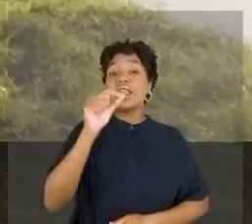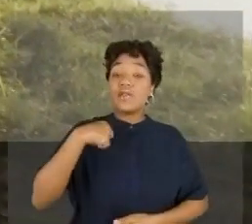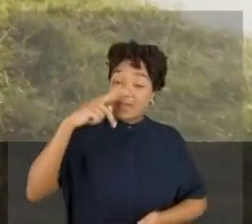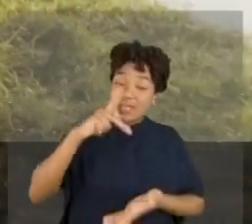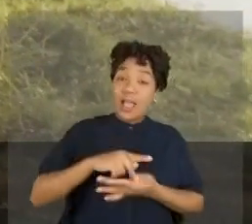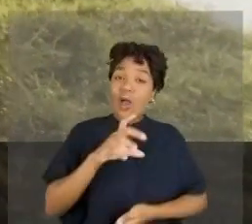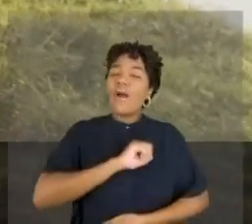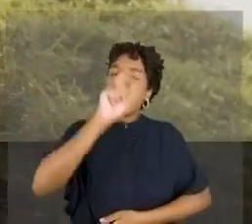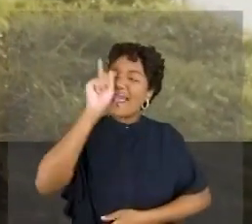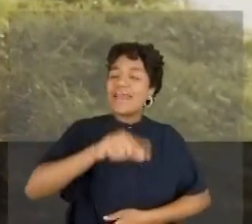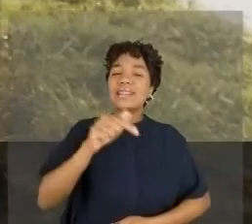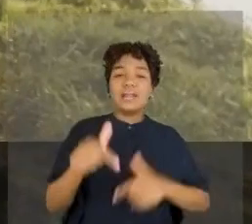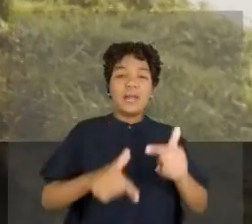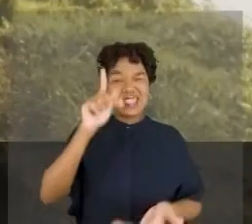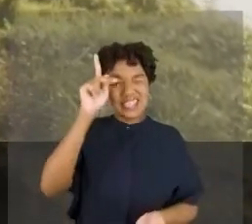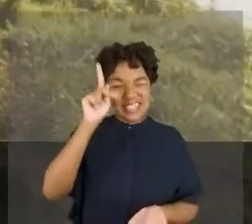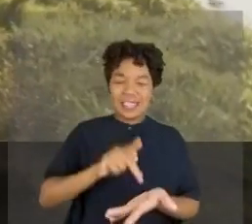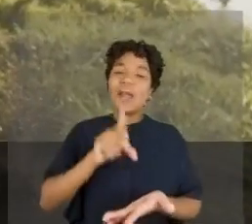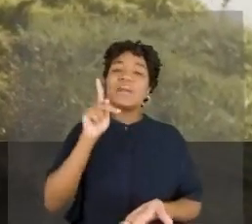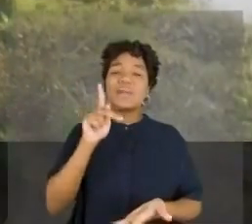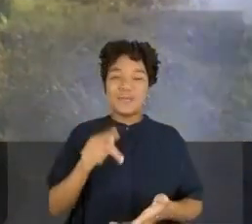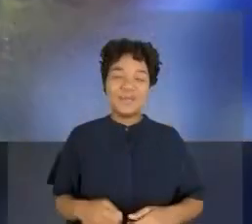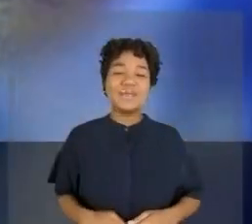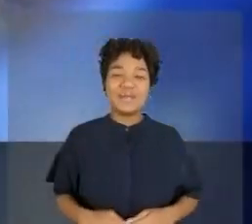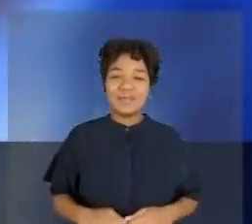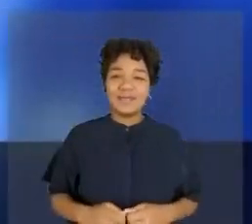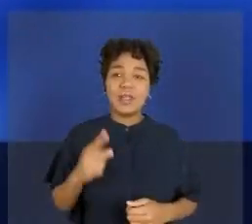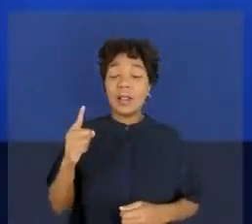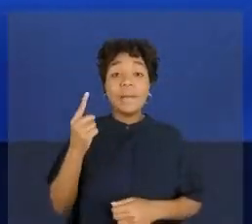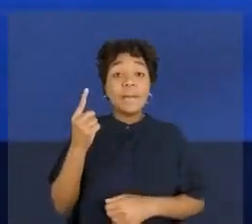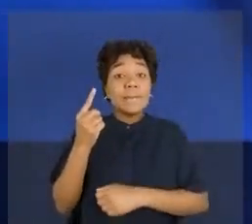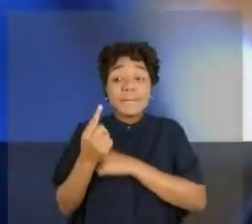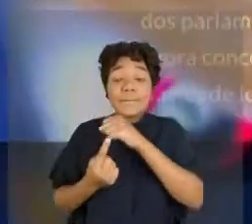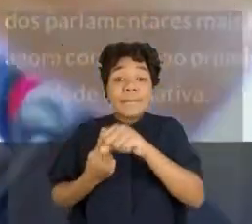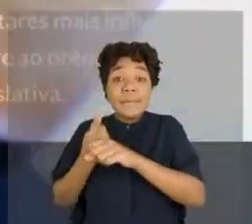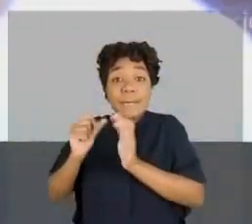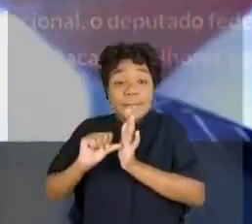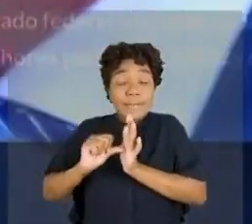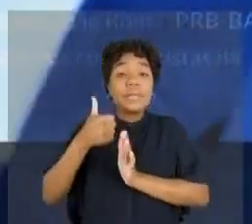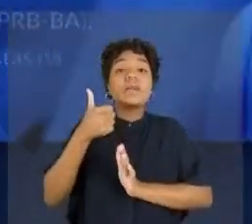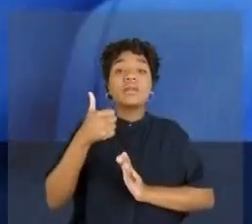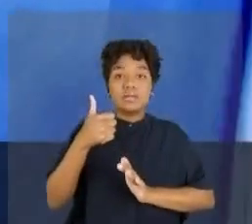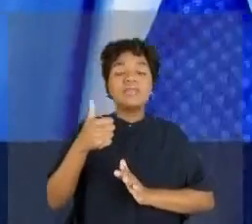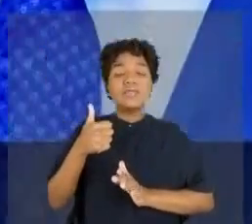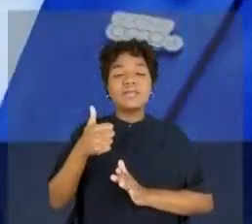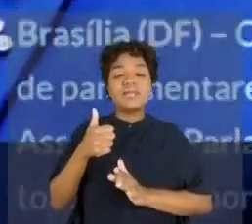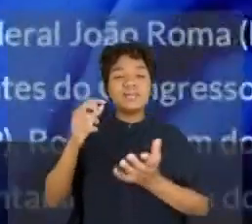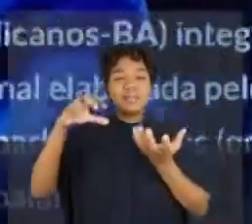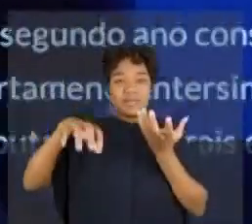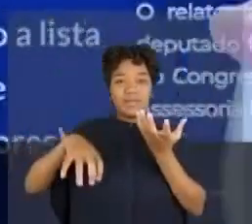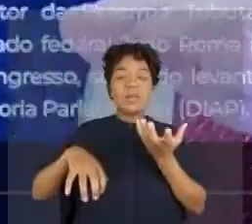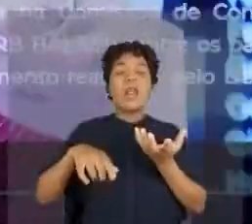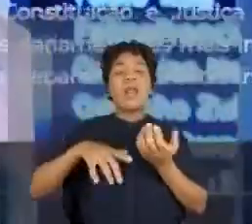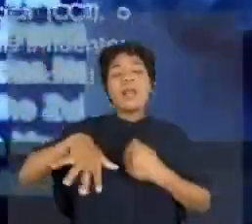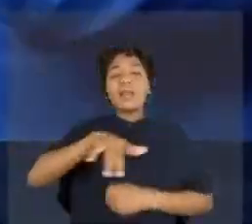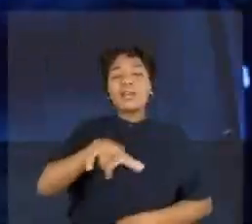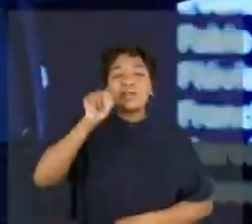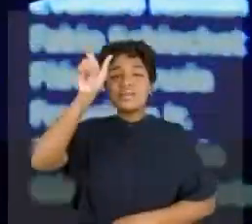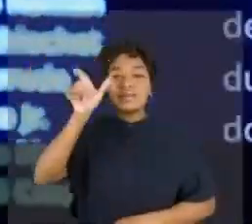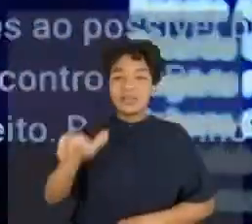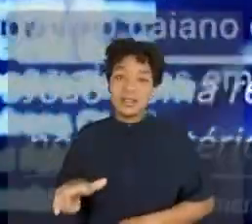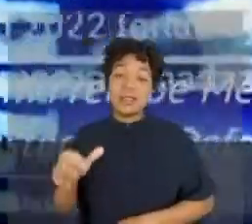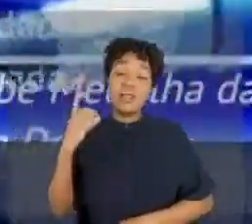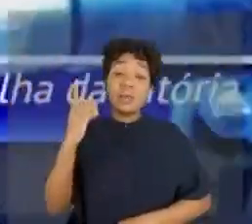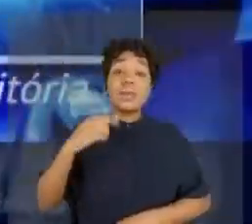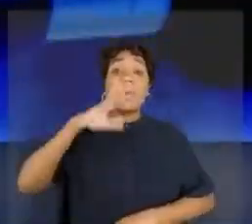gosto mesmo É de meter a mão na massa E fazer acontecer Em seu primeiro ano de mandato João Roma foi escolhido como um dos deputados Mais